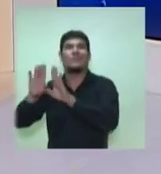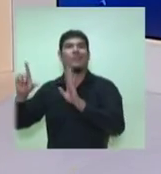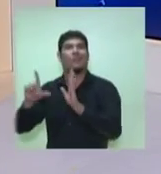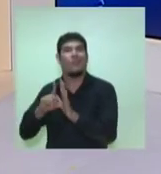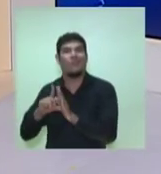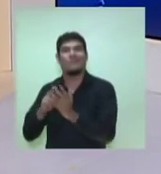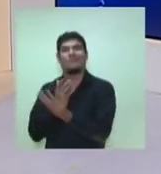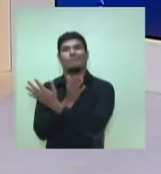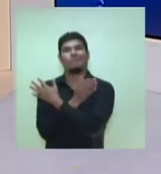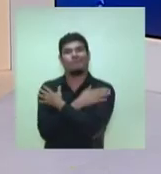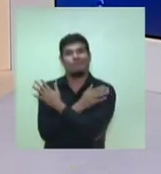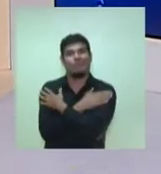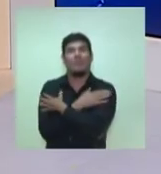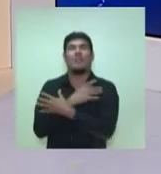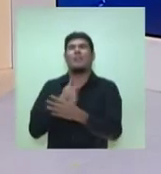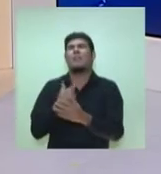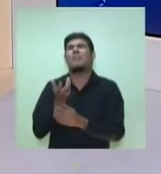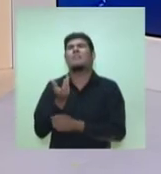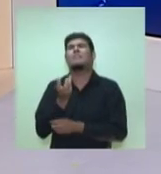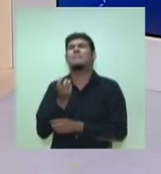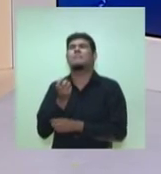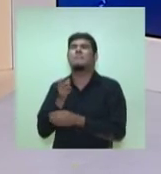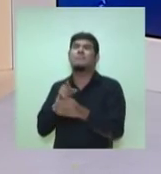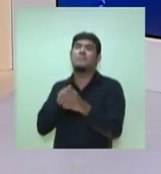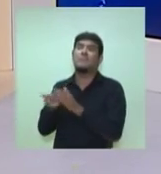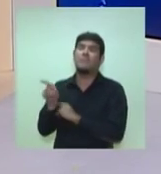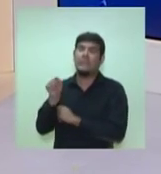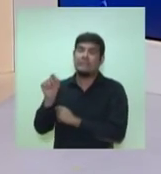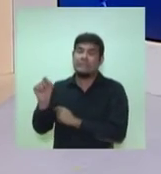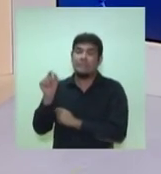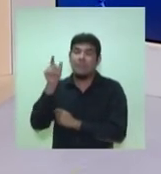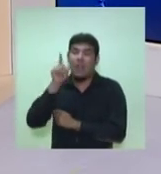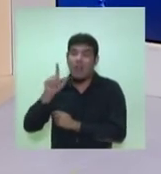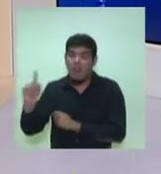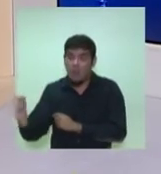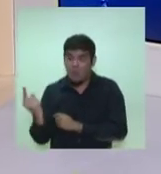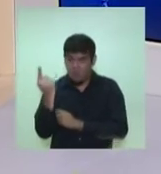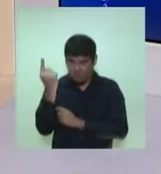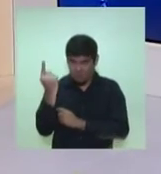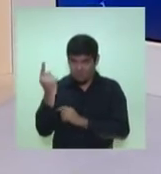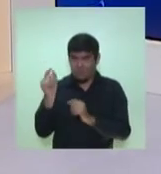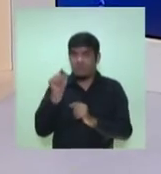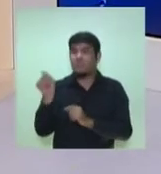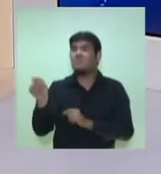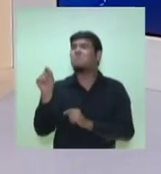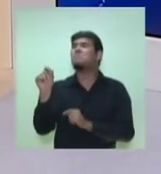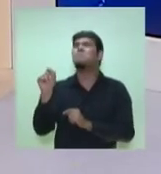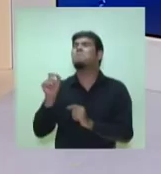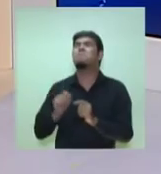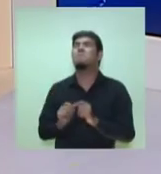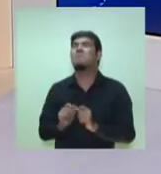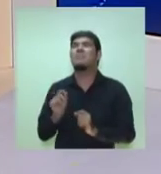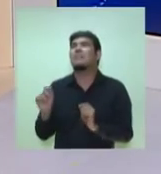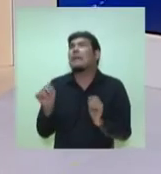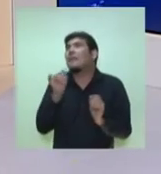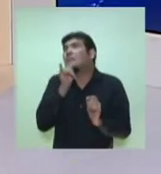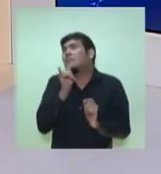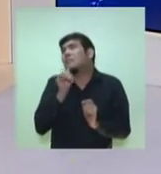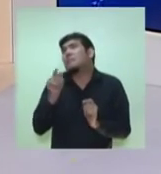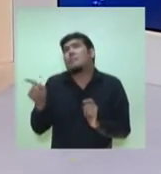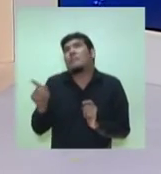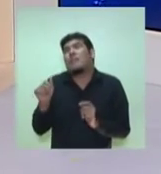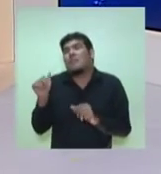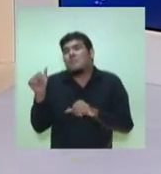Então, quero saber, caso você seja eleito, o que você vai fazer? Quais são as suas ações para